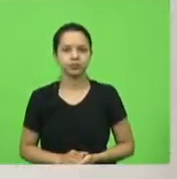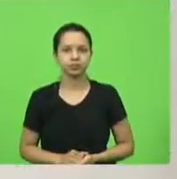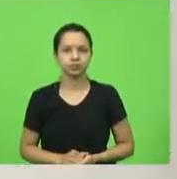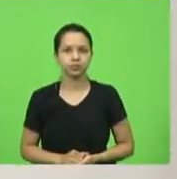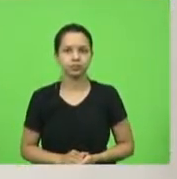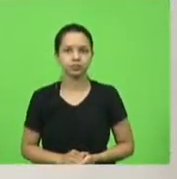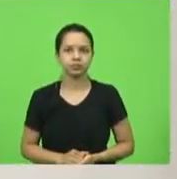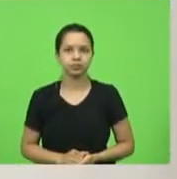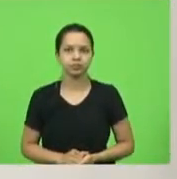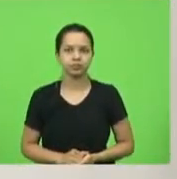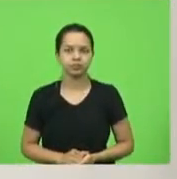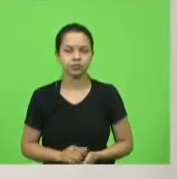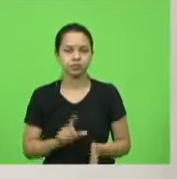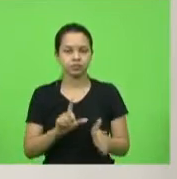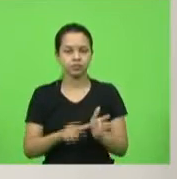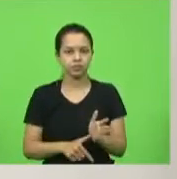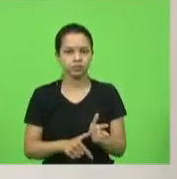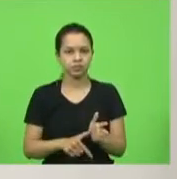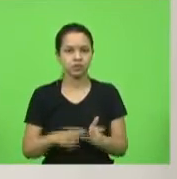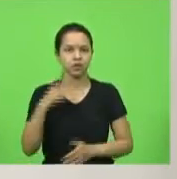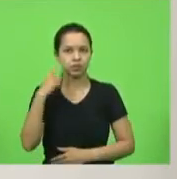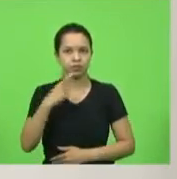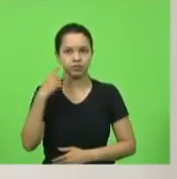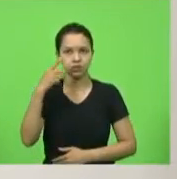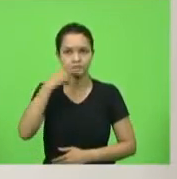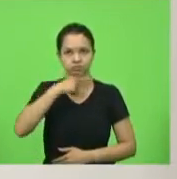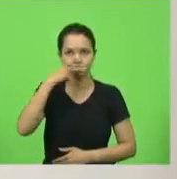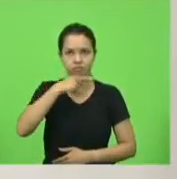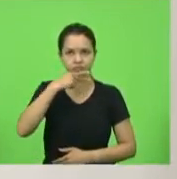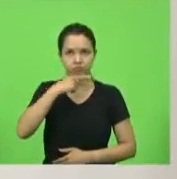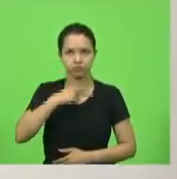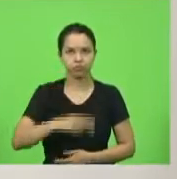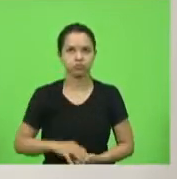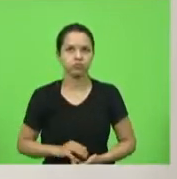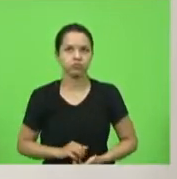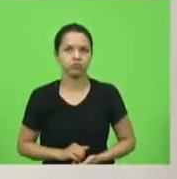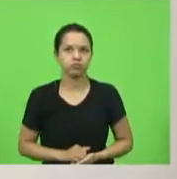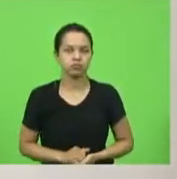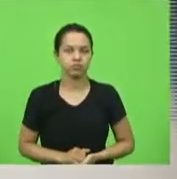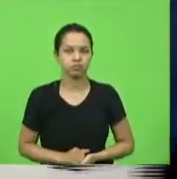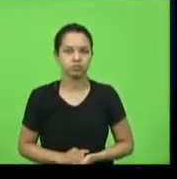Dando sequência, o nosso deputado Kennedy Nunes, colega de mesa.